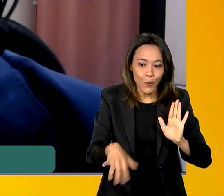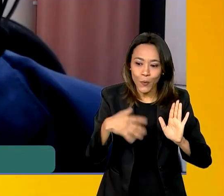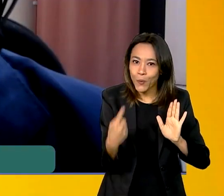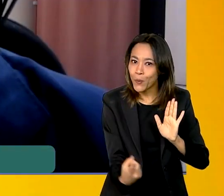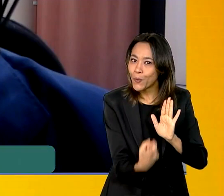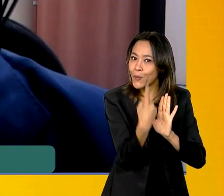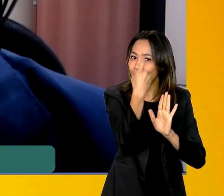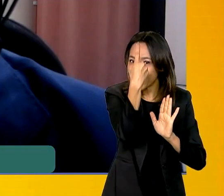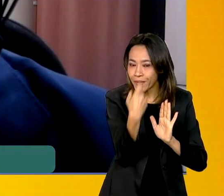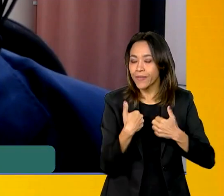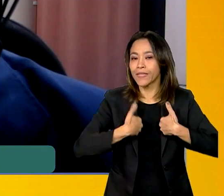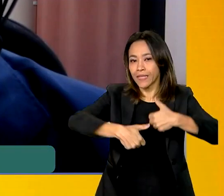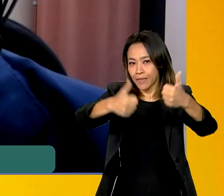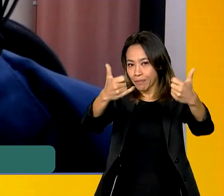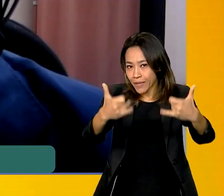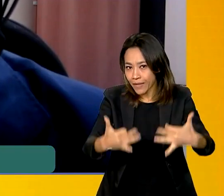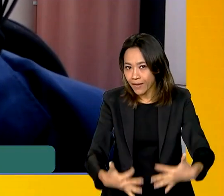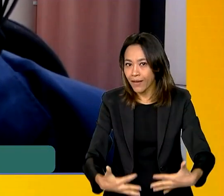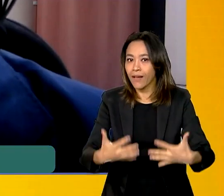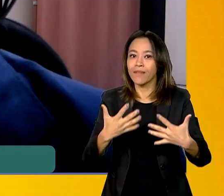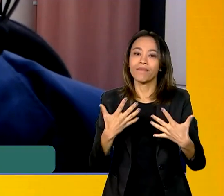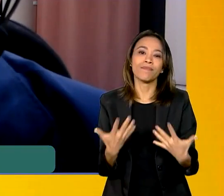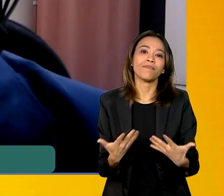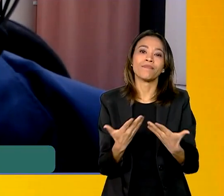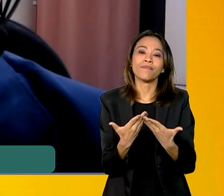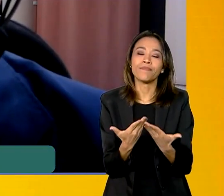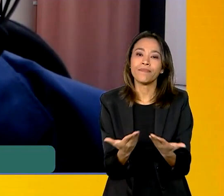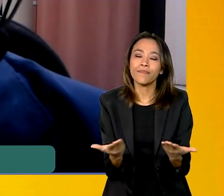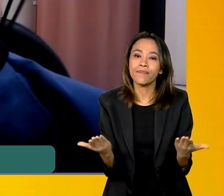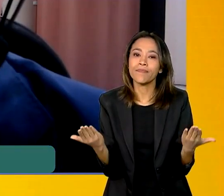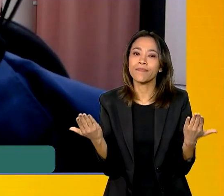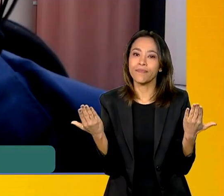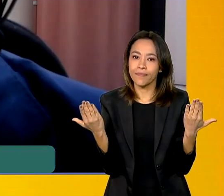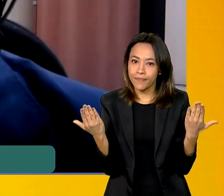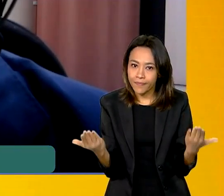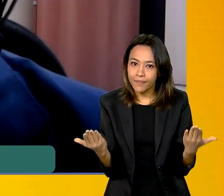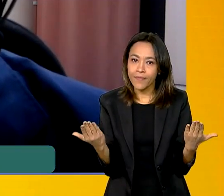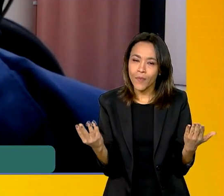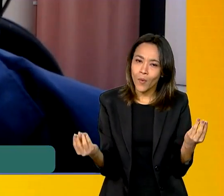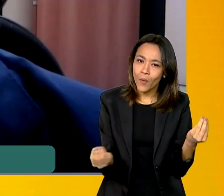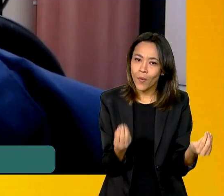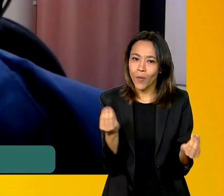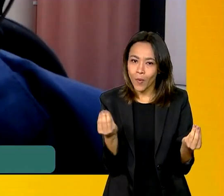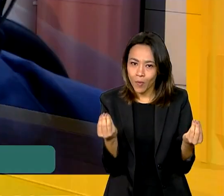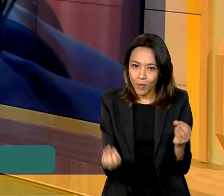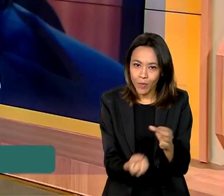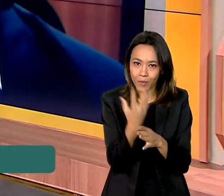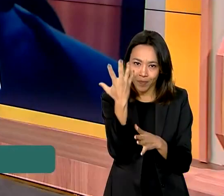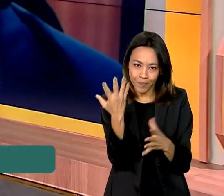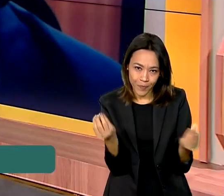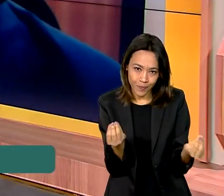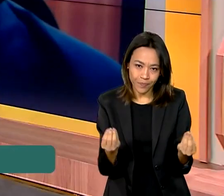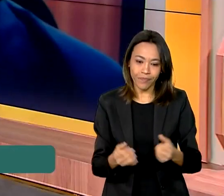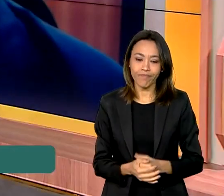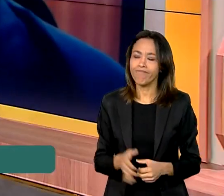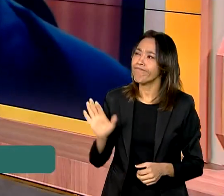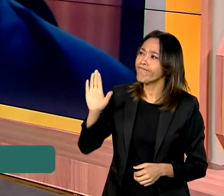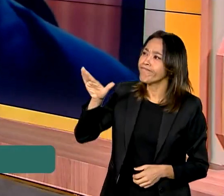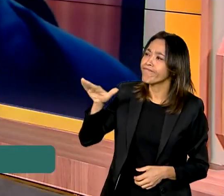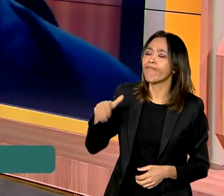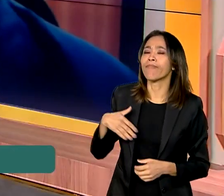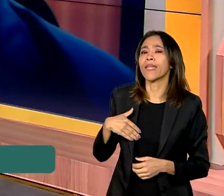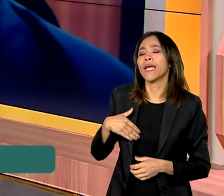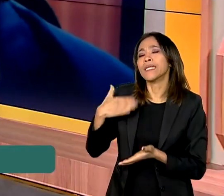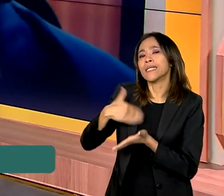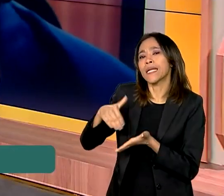aquelas que nos assistem as bases dessa iniciativa. Secretário, os ministérios,